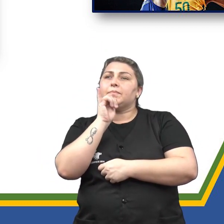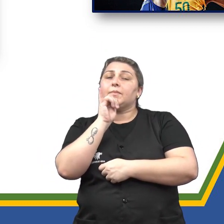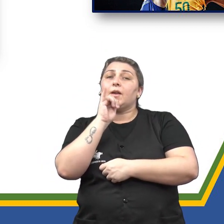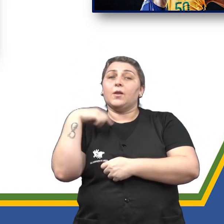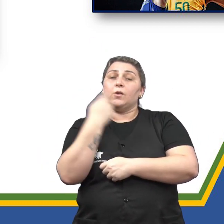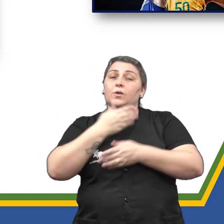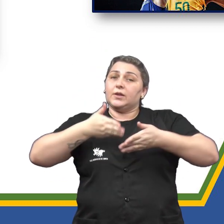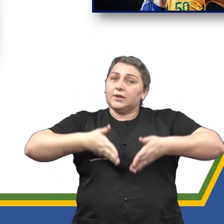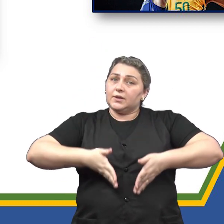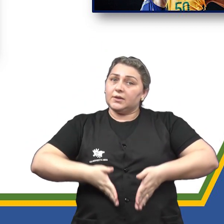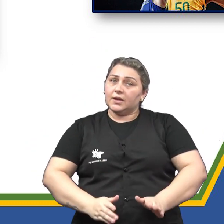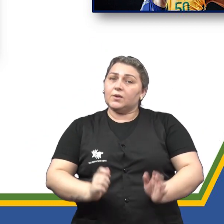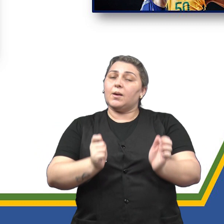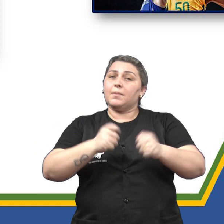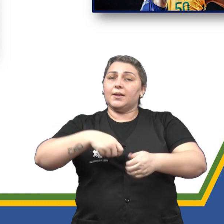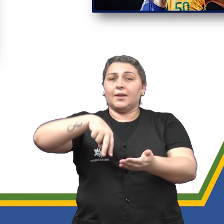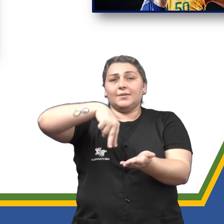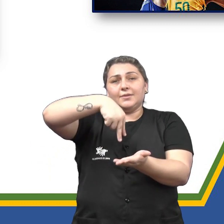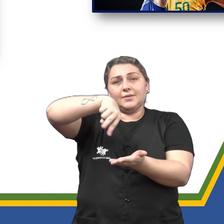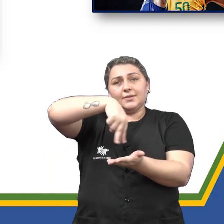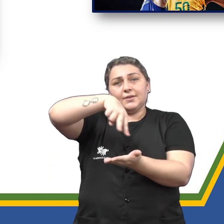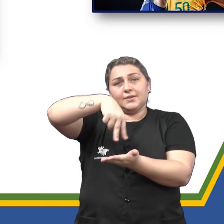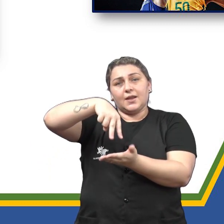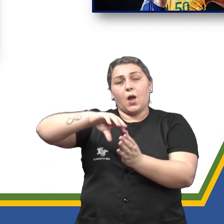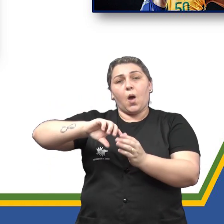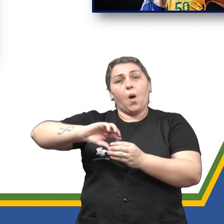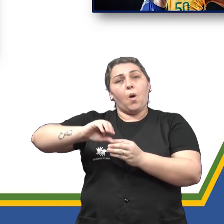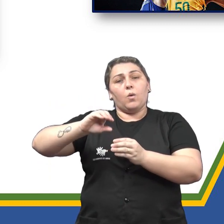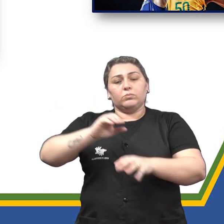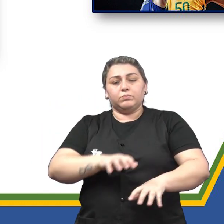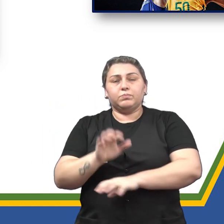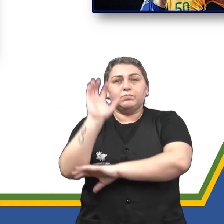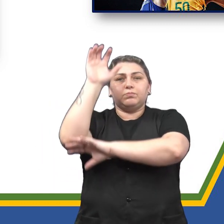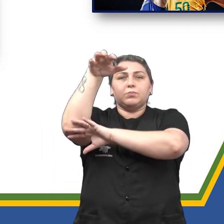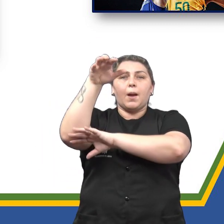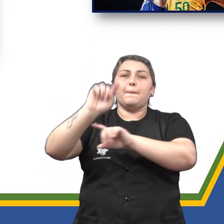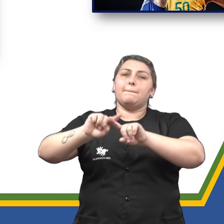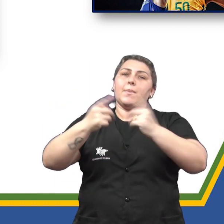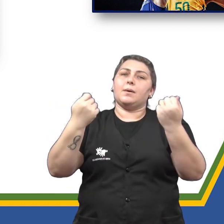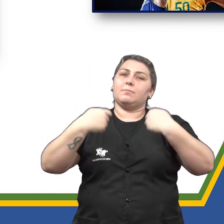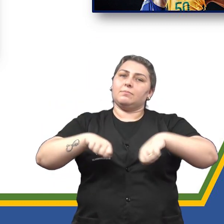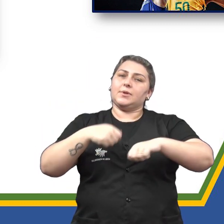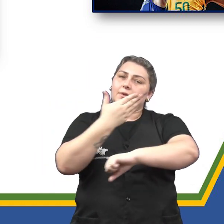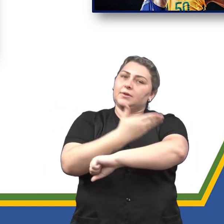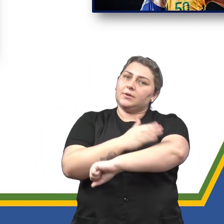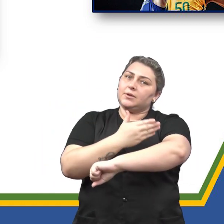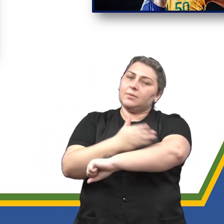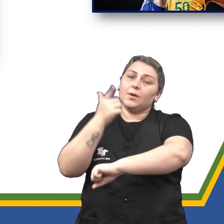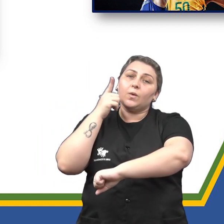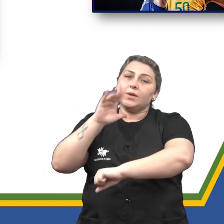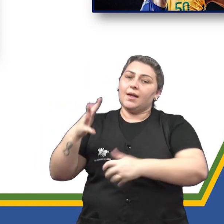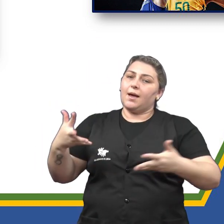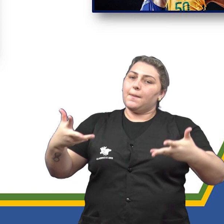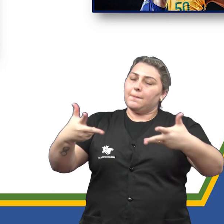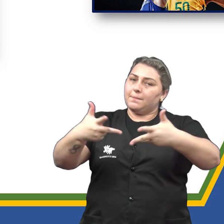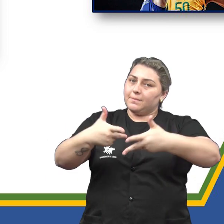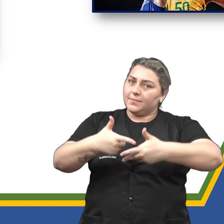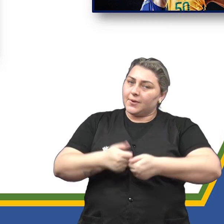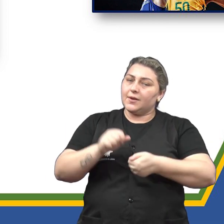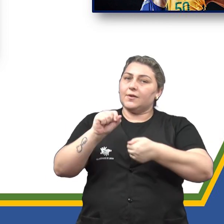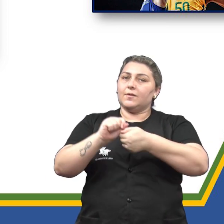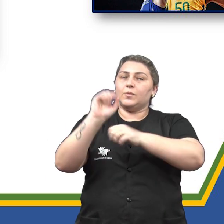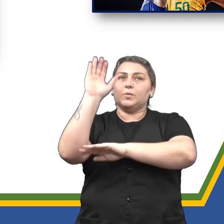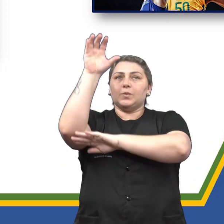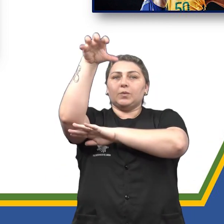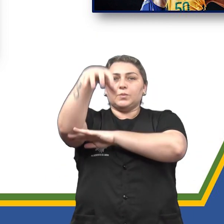nascem com a capacidade de dançar ou jogar basquete, mas precisa treinar para adquirir a habilidade de fazer uma cesta